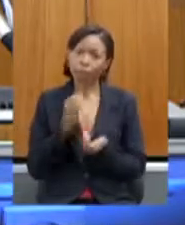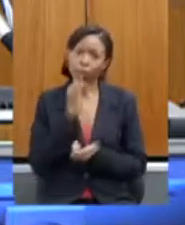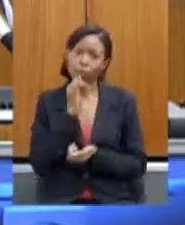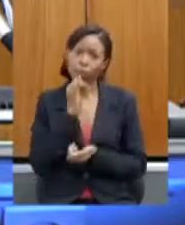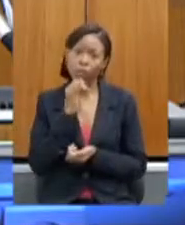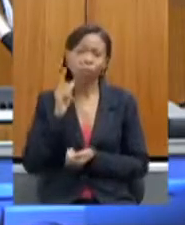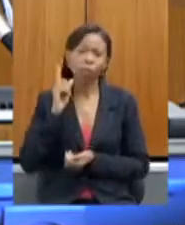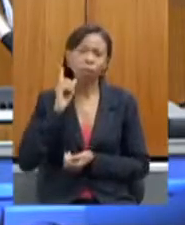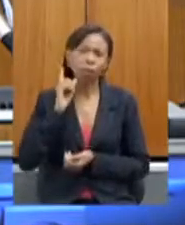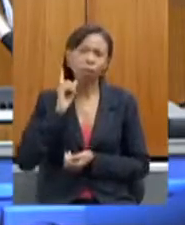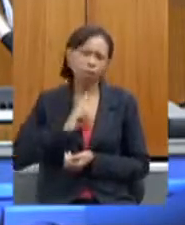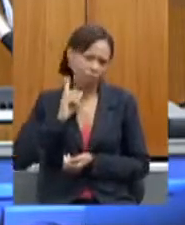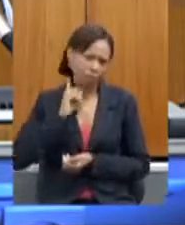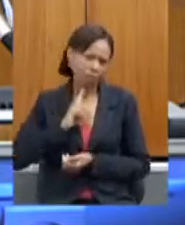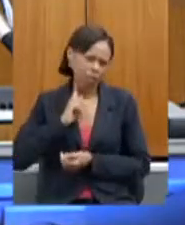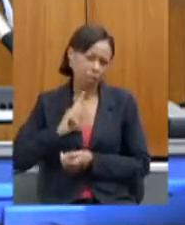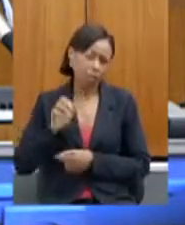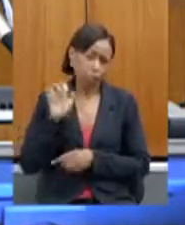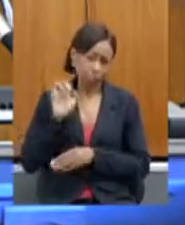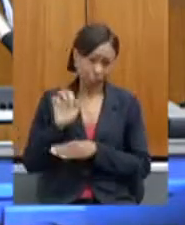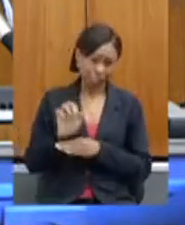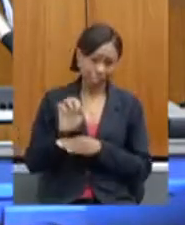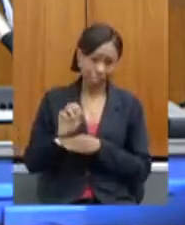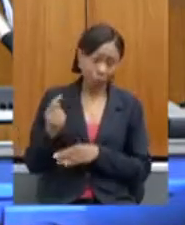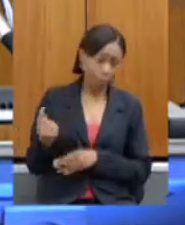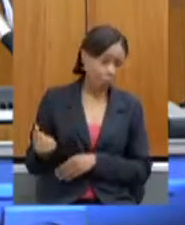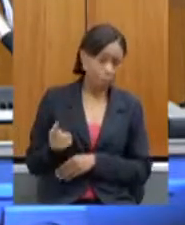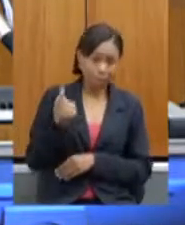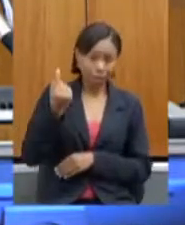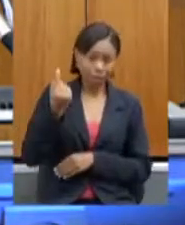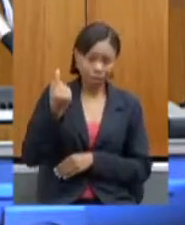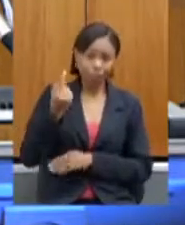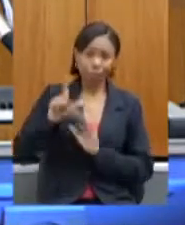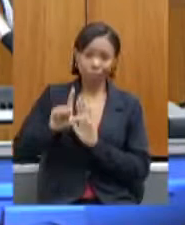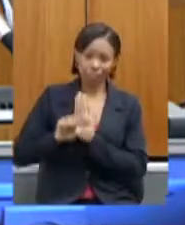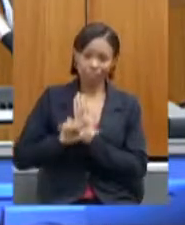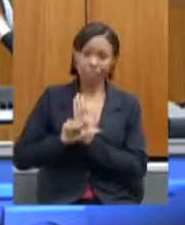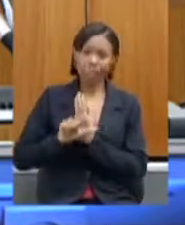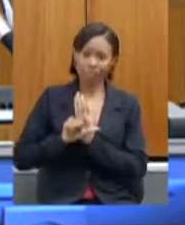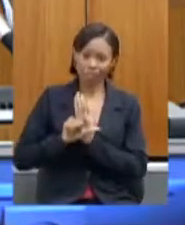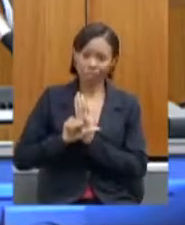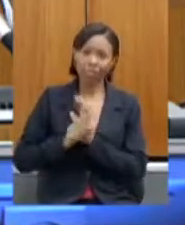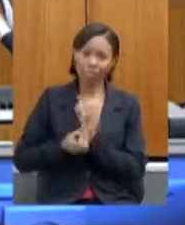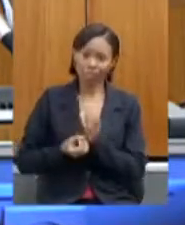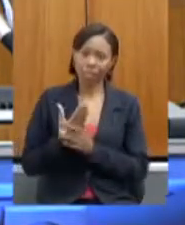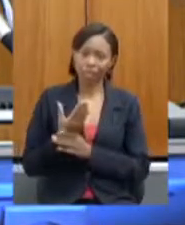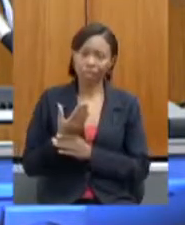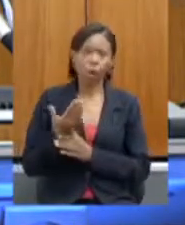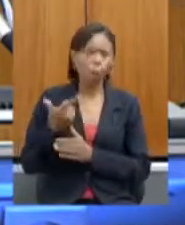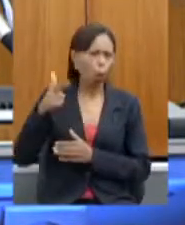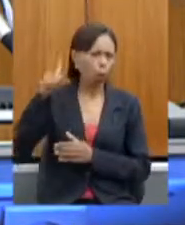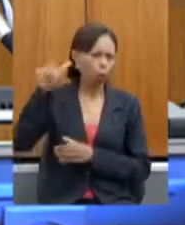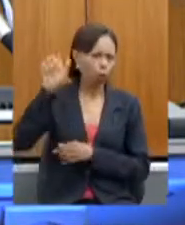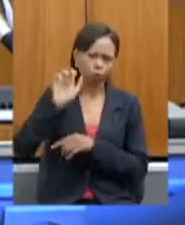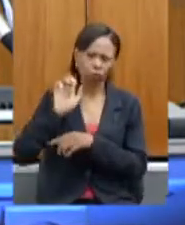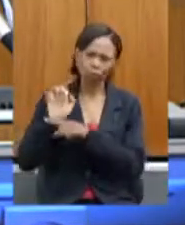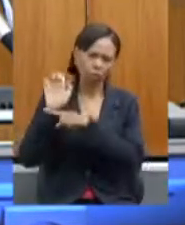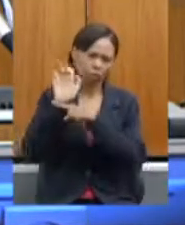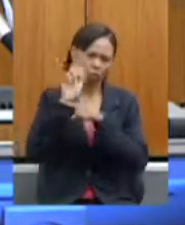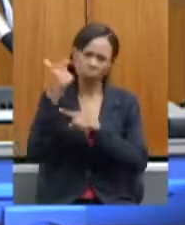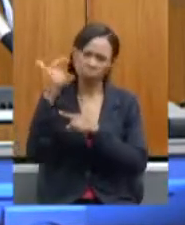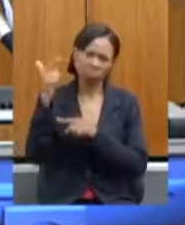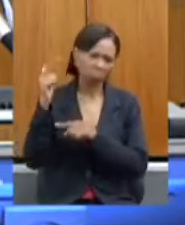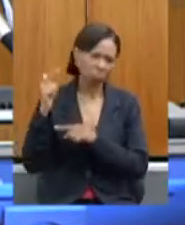no Minas Gerais é o estado pioneiro nessa legislação nenhum estado no país tem a maioria